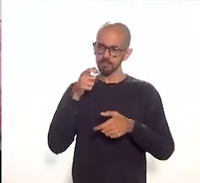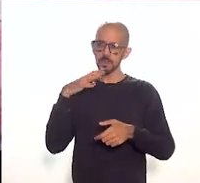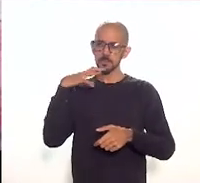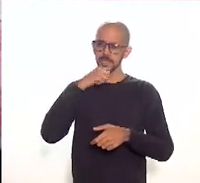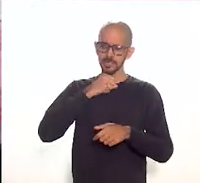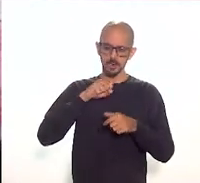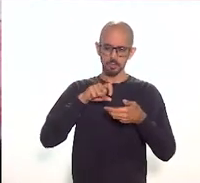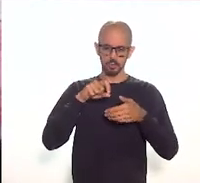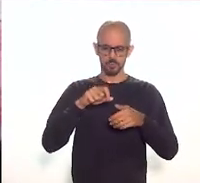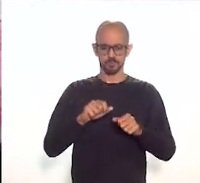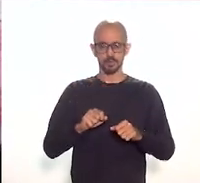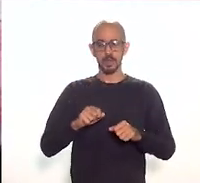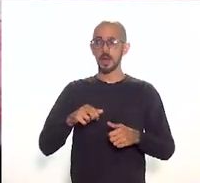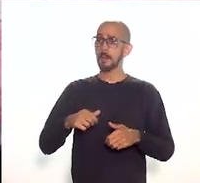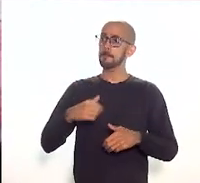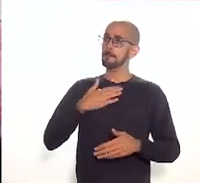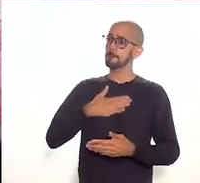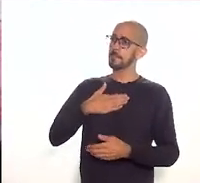Aprezado senhor,